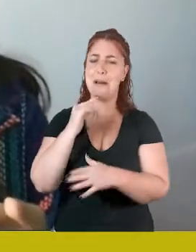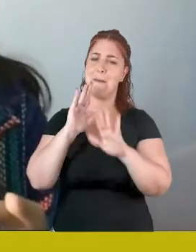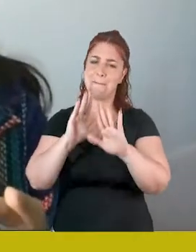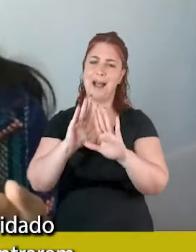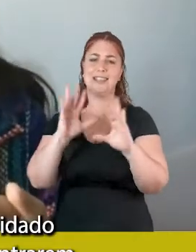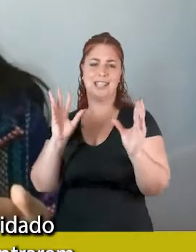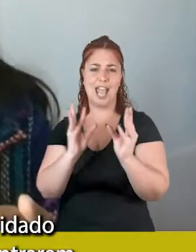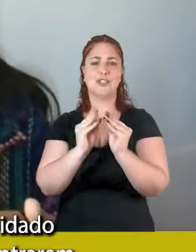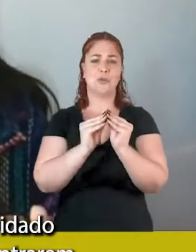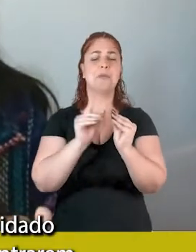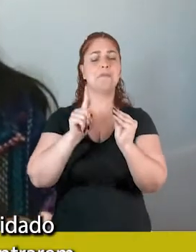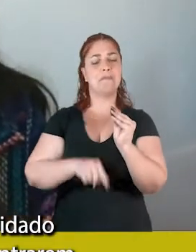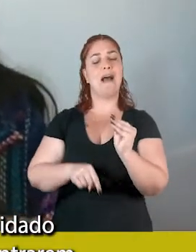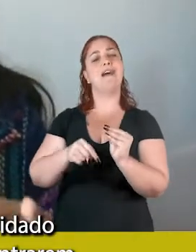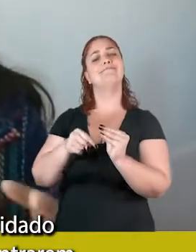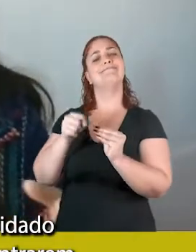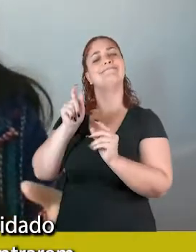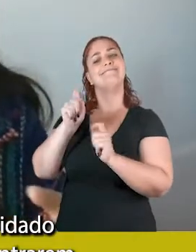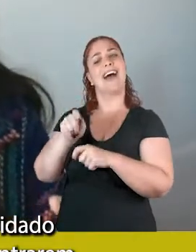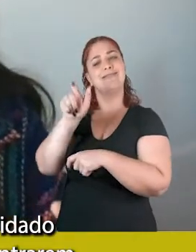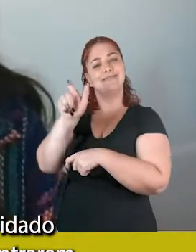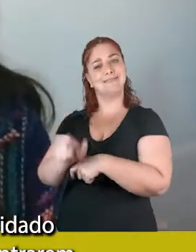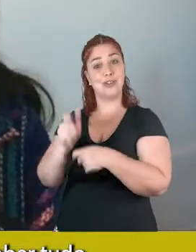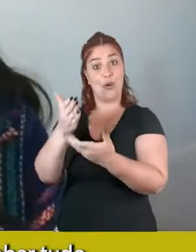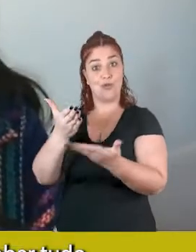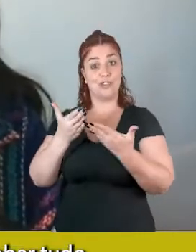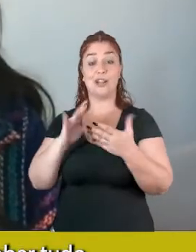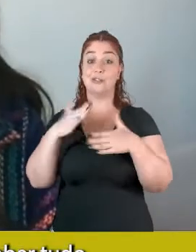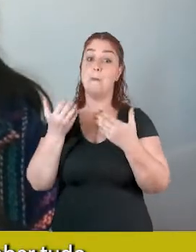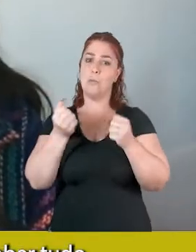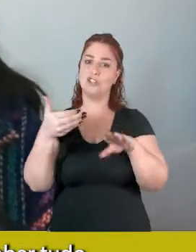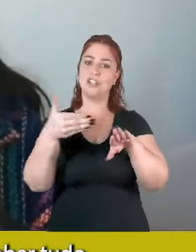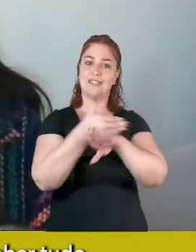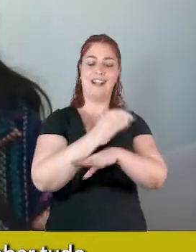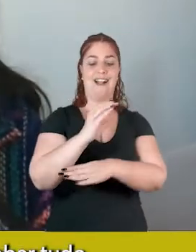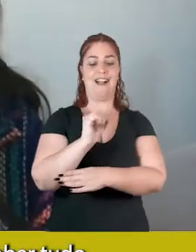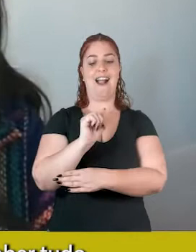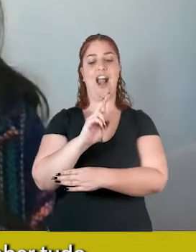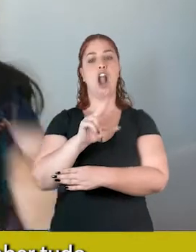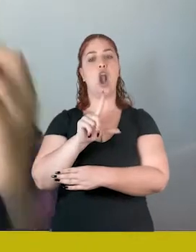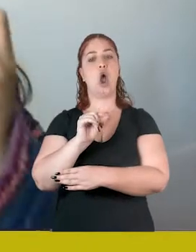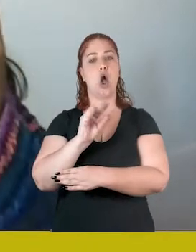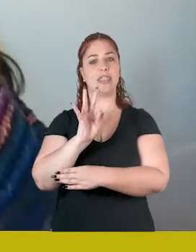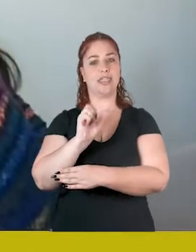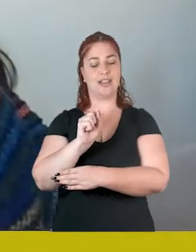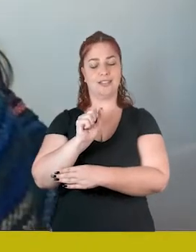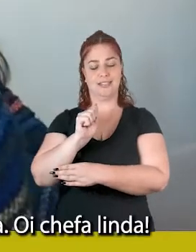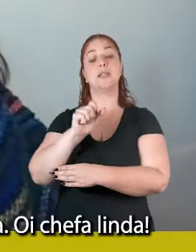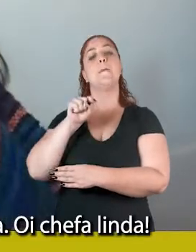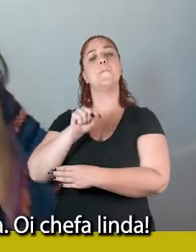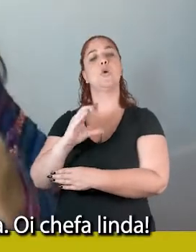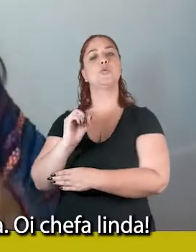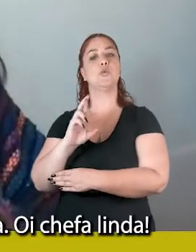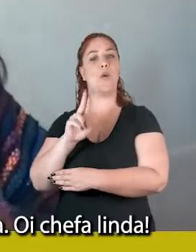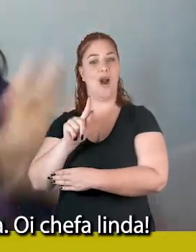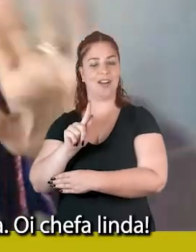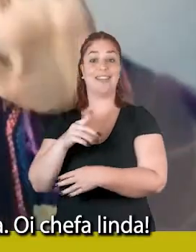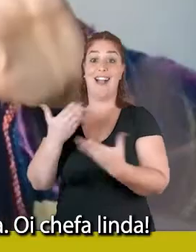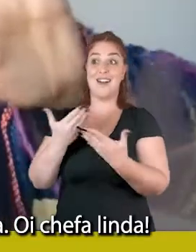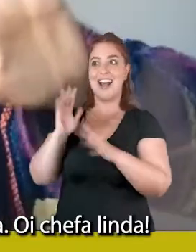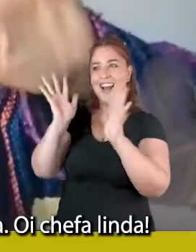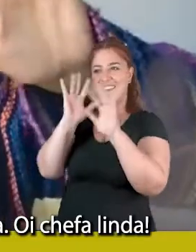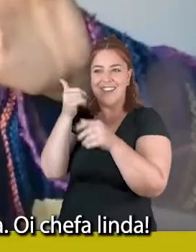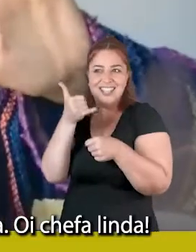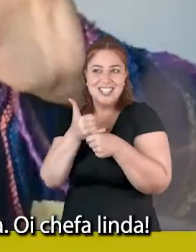e a gente ouvir o nosso convidado, eu convido vocês a entrarem no carlotas.org para saber tudo. Vou dar oi para a minha chefa,